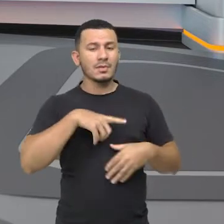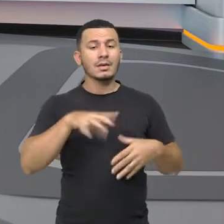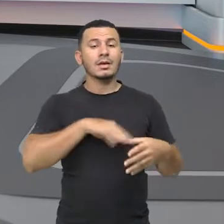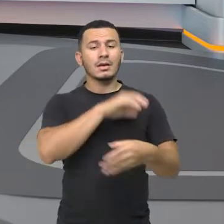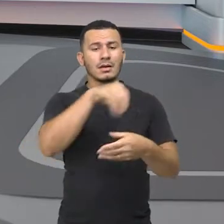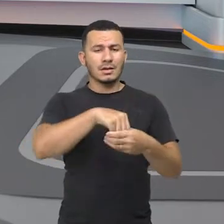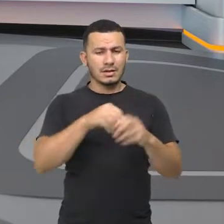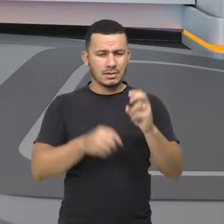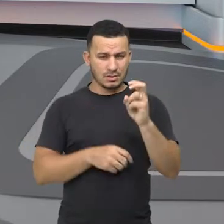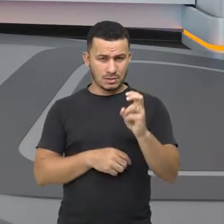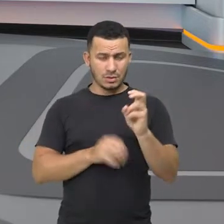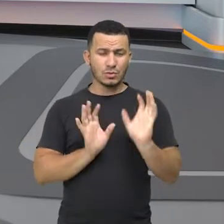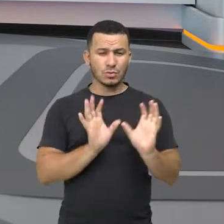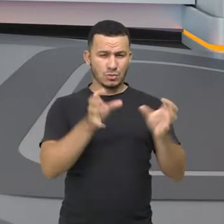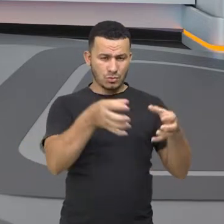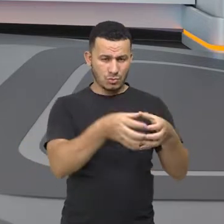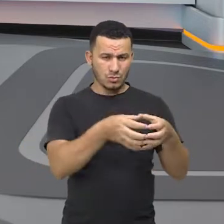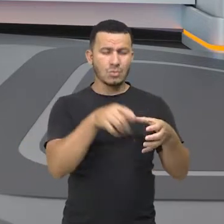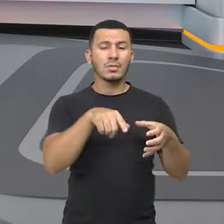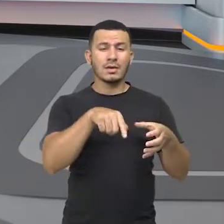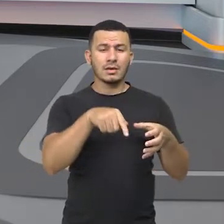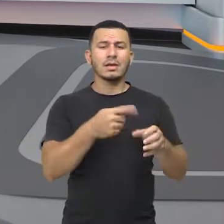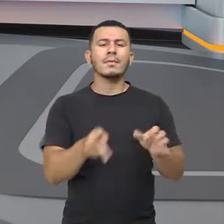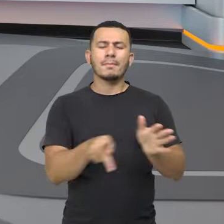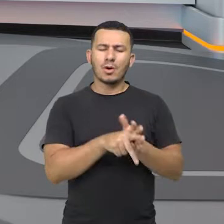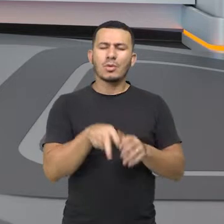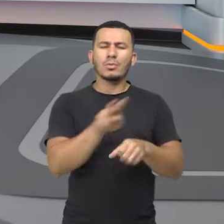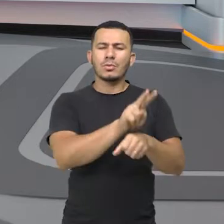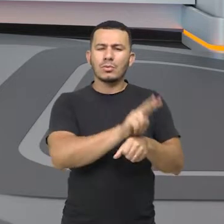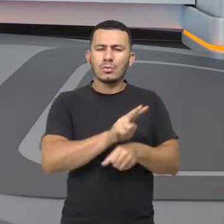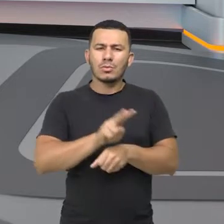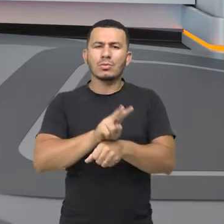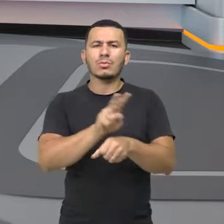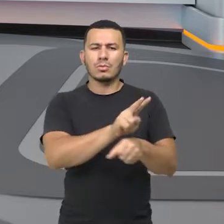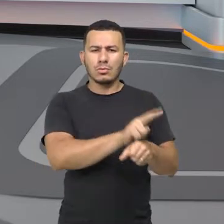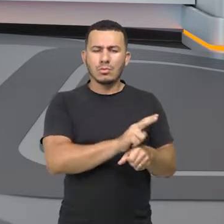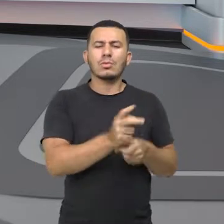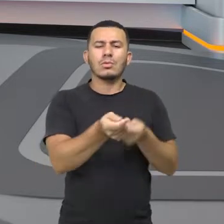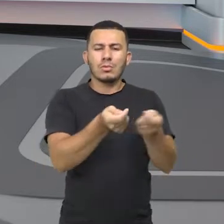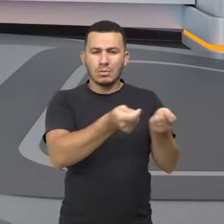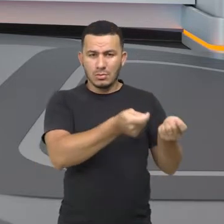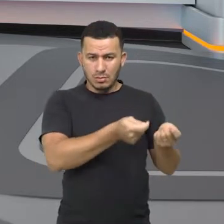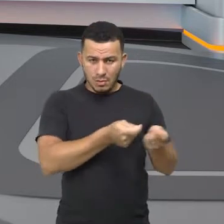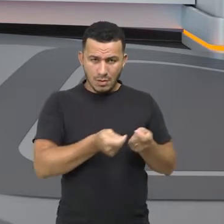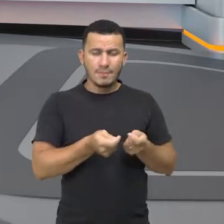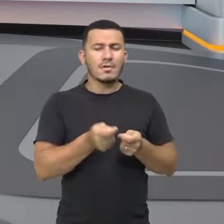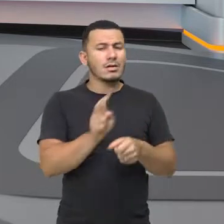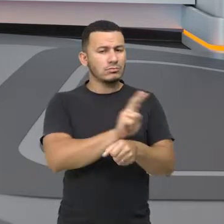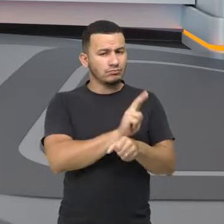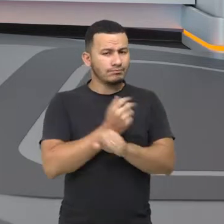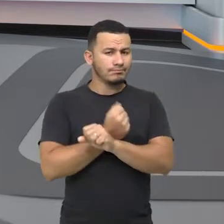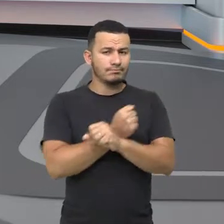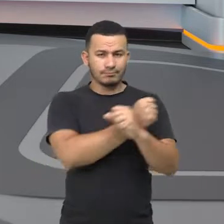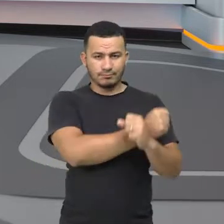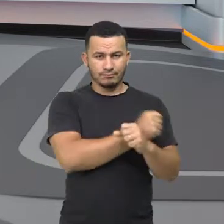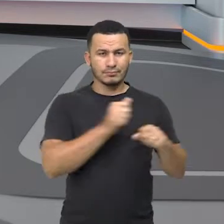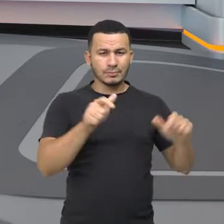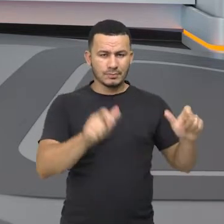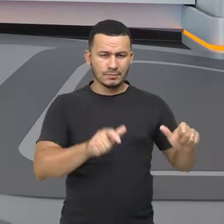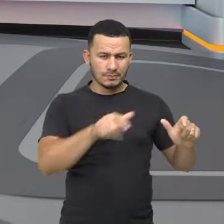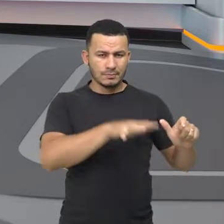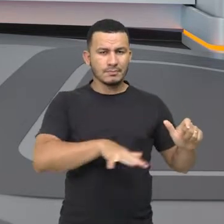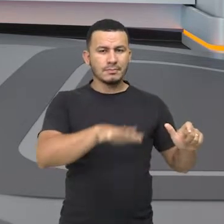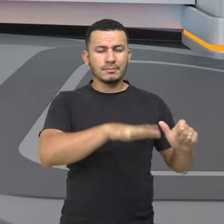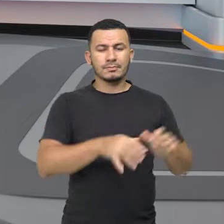de proteção integral, nas quais o objetivo dessas cinco é conservar, é preservar aquele local,